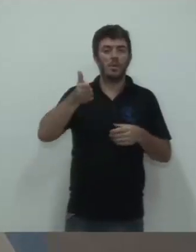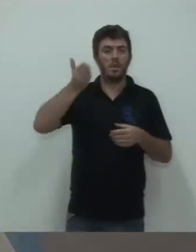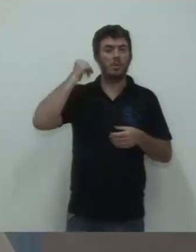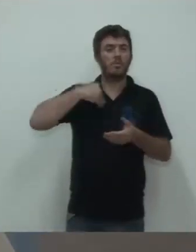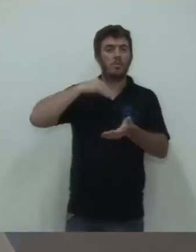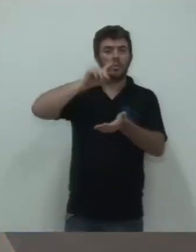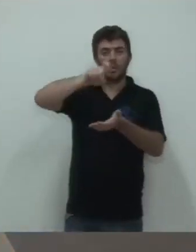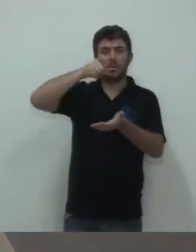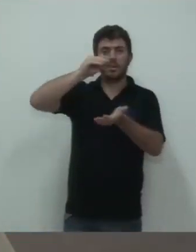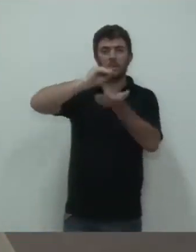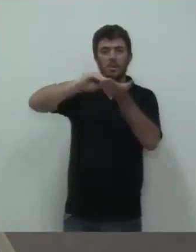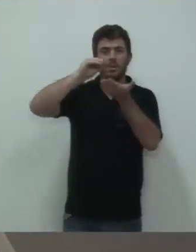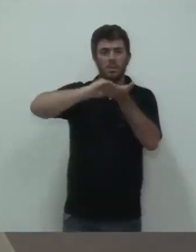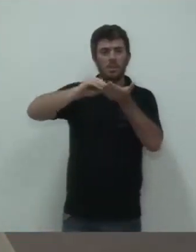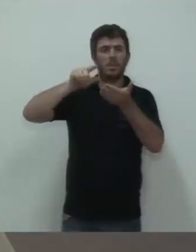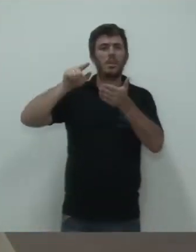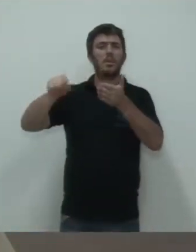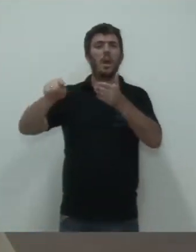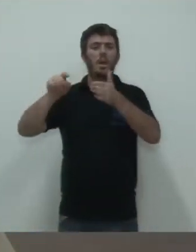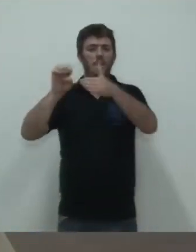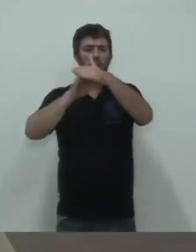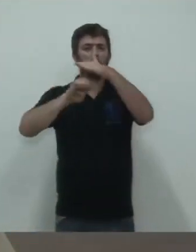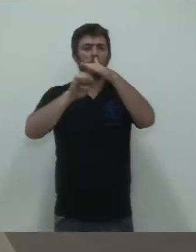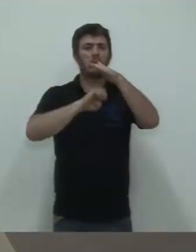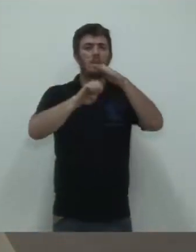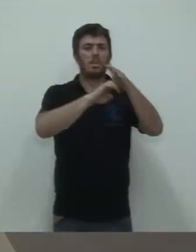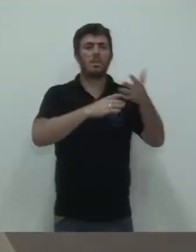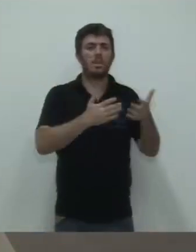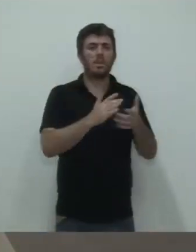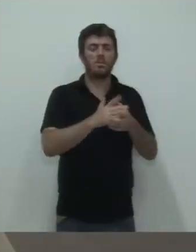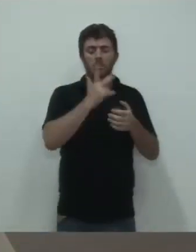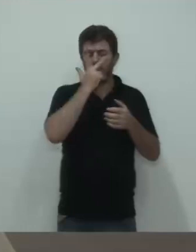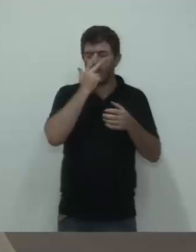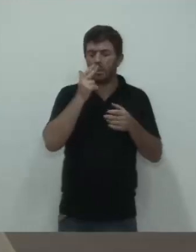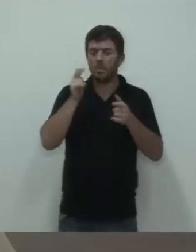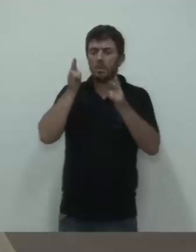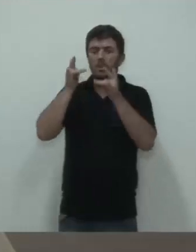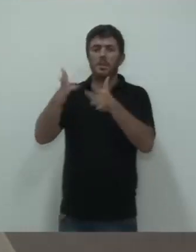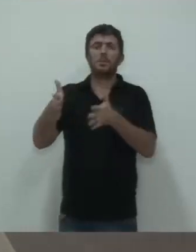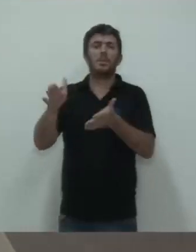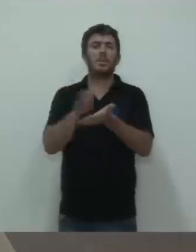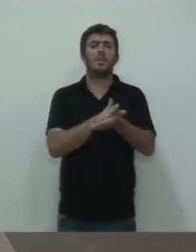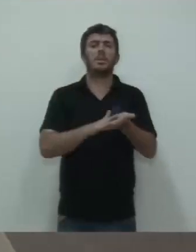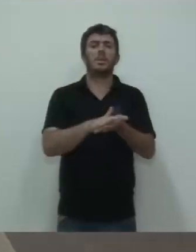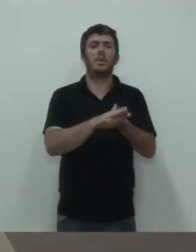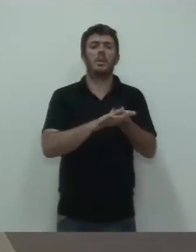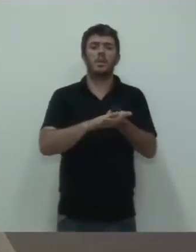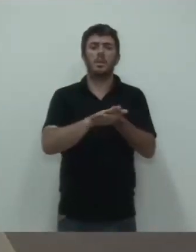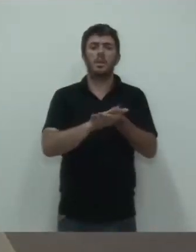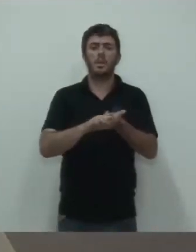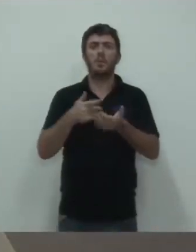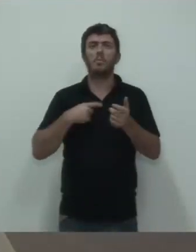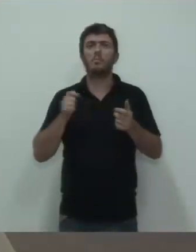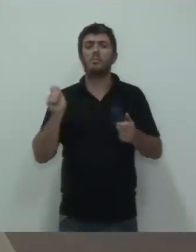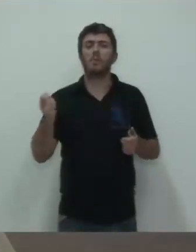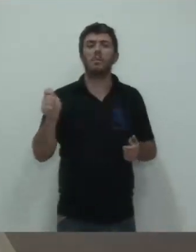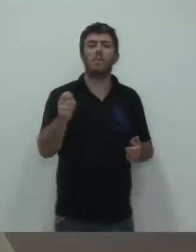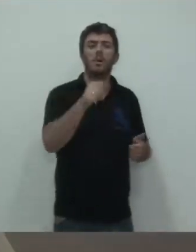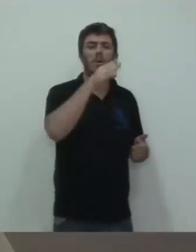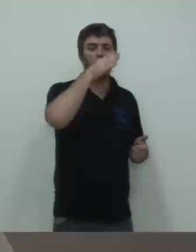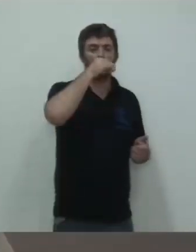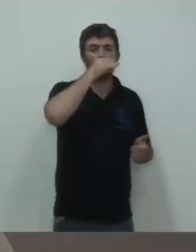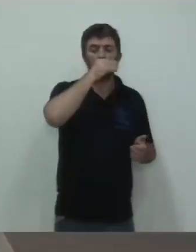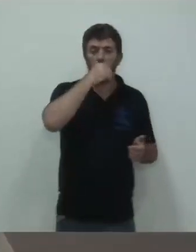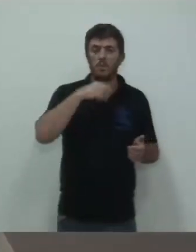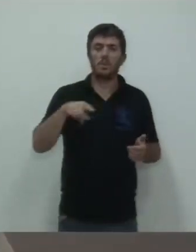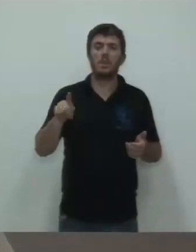um período, e é uma pasta onde sobra quase nada, quando você custeia todas as despesas, funcionários e tudo mais, é muito pouco